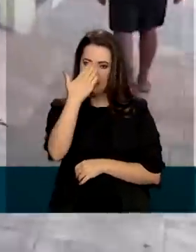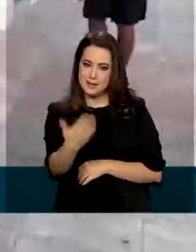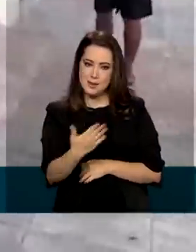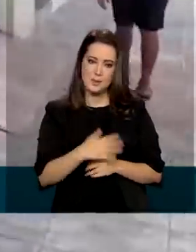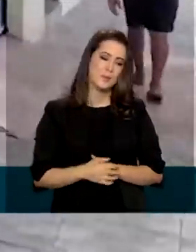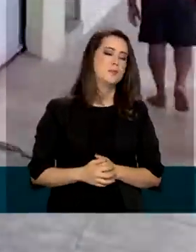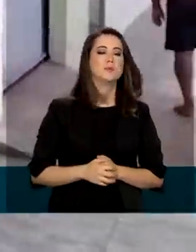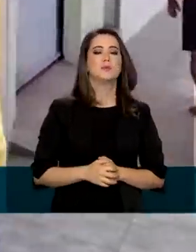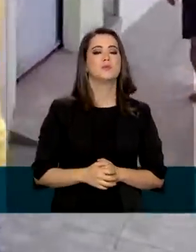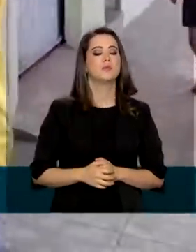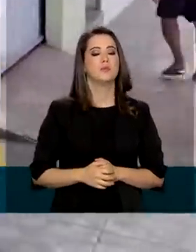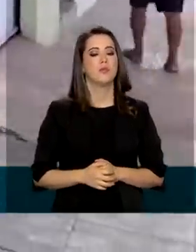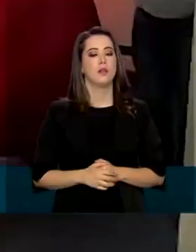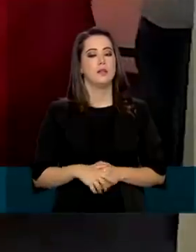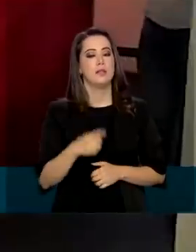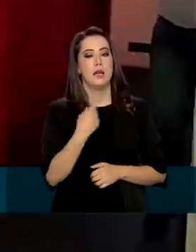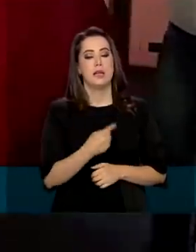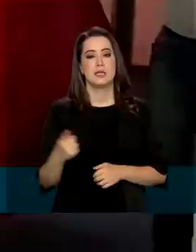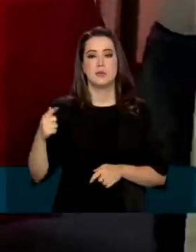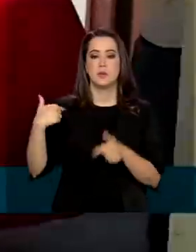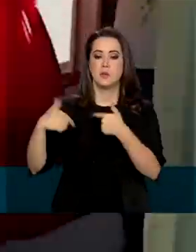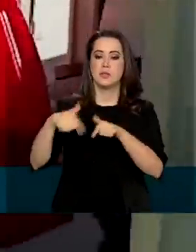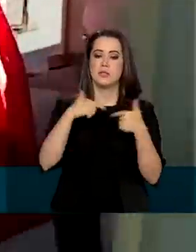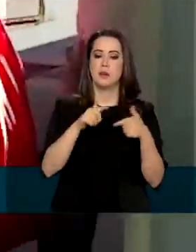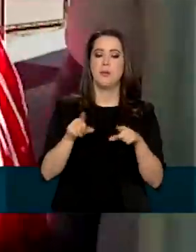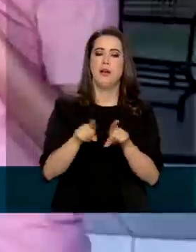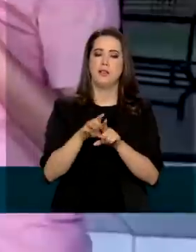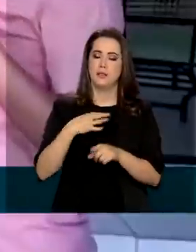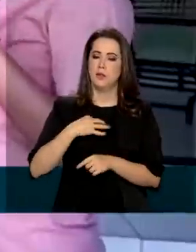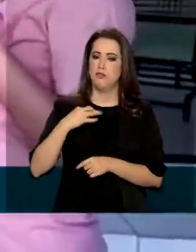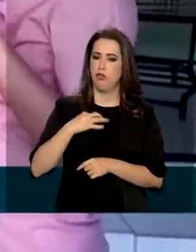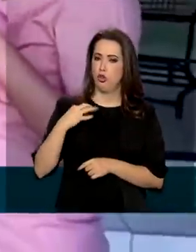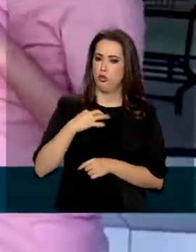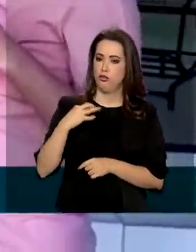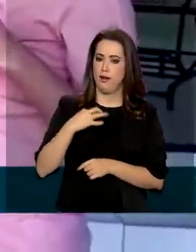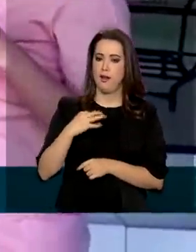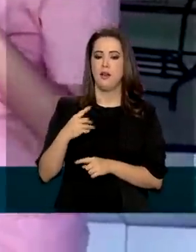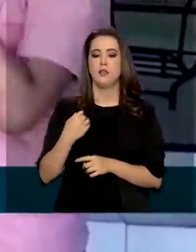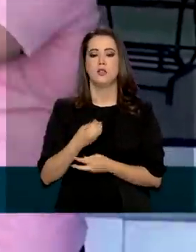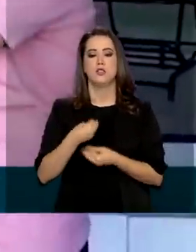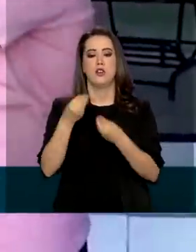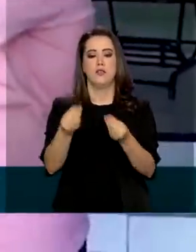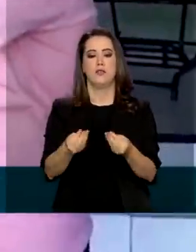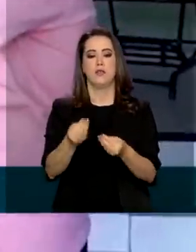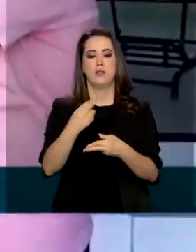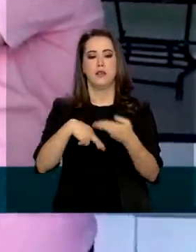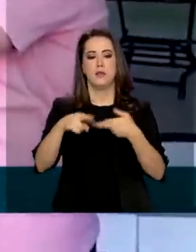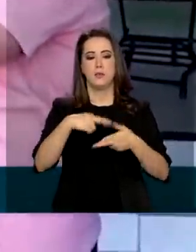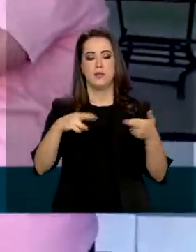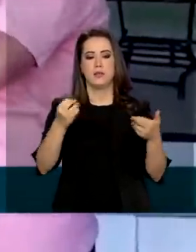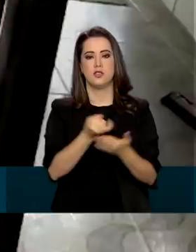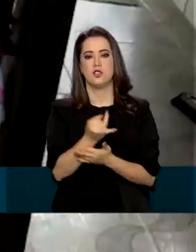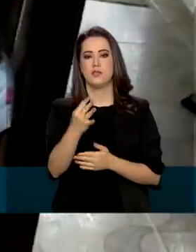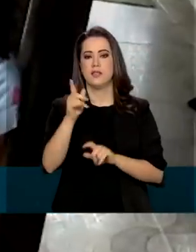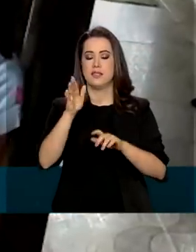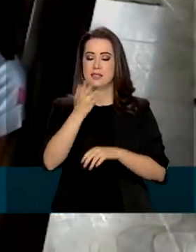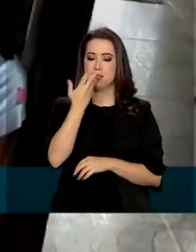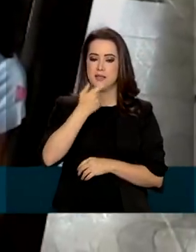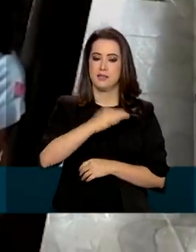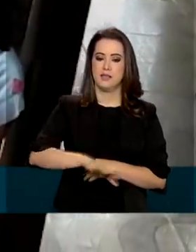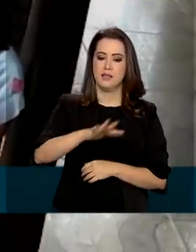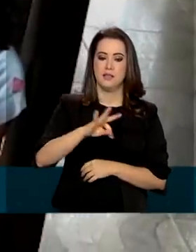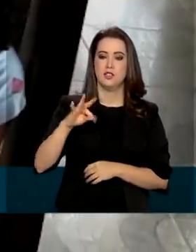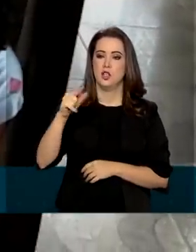funcionários dos Correios e voluntários já entregaram os presentes a milhares de crianças por todo o país. A